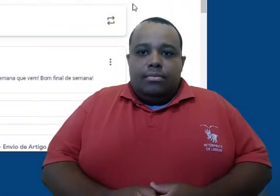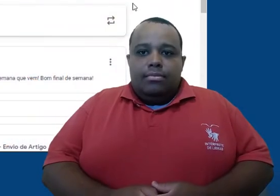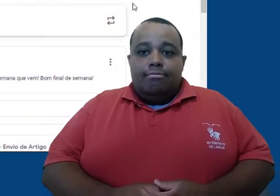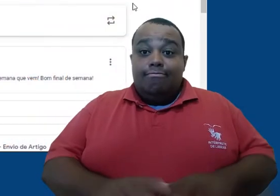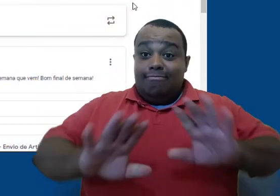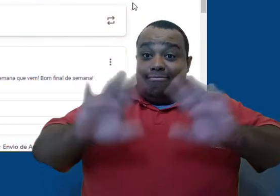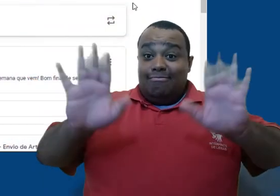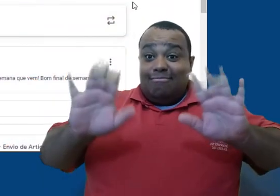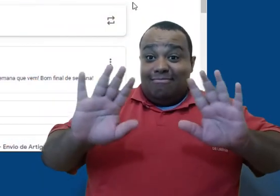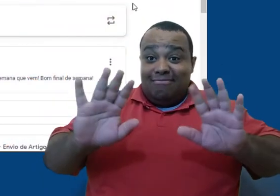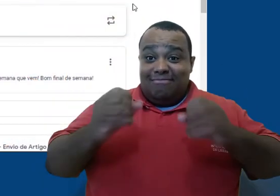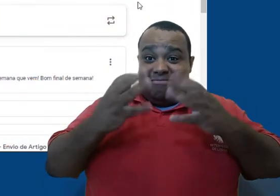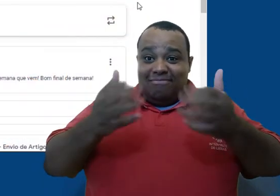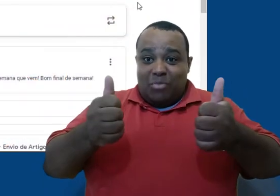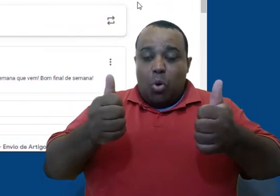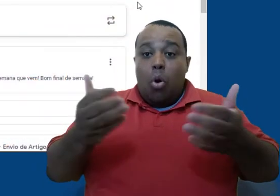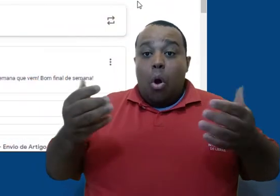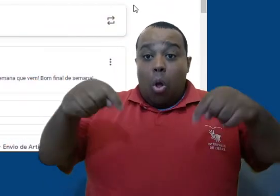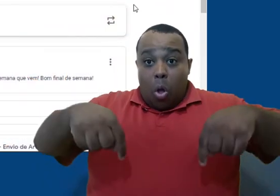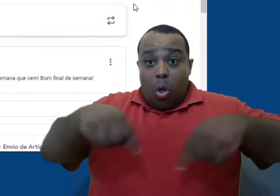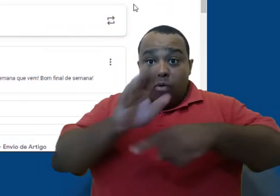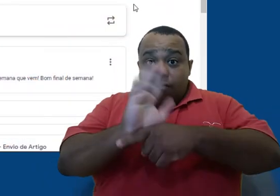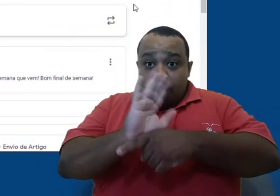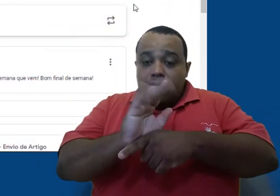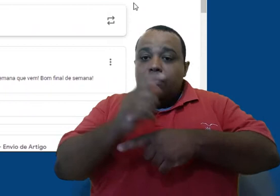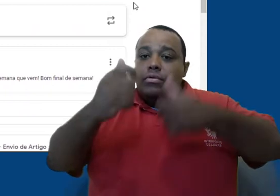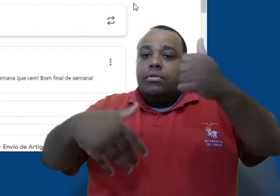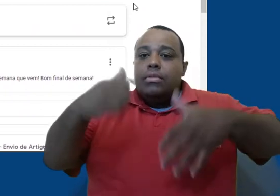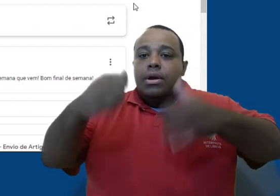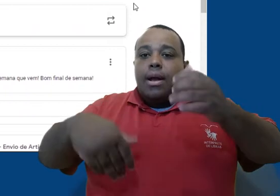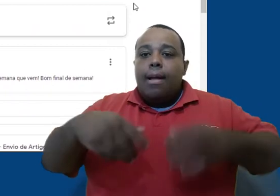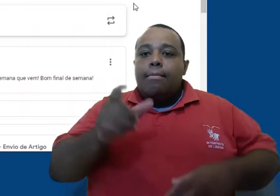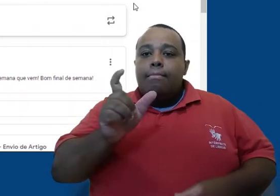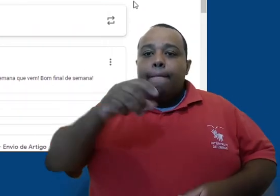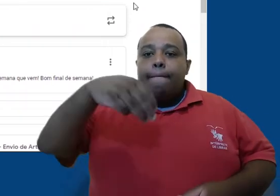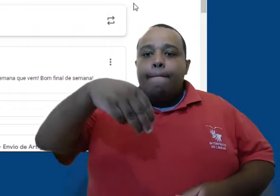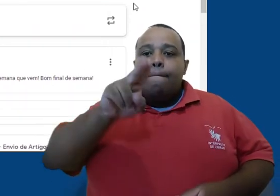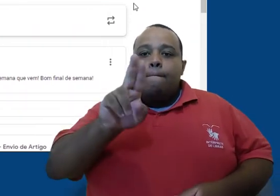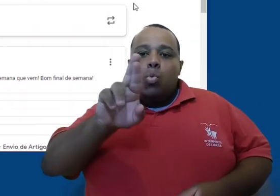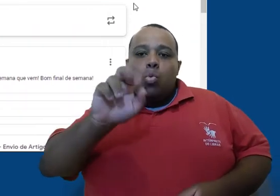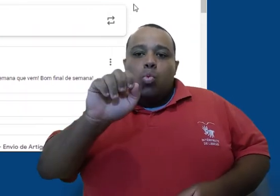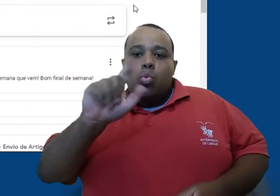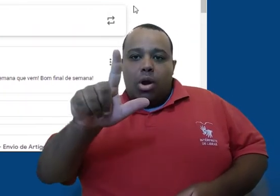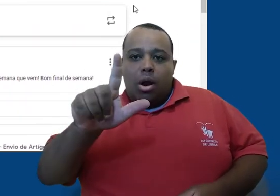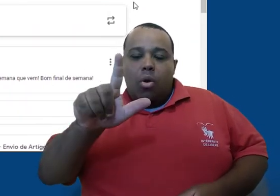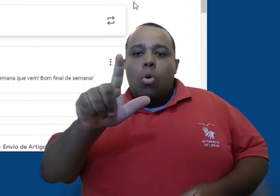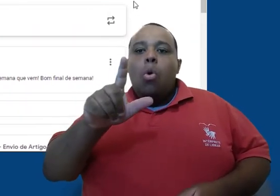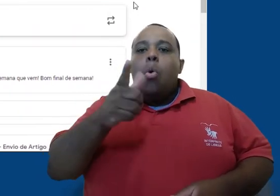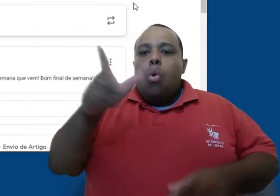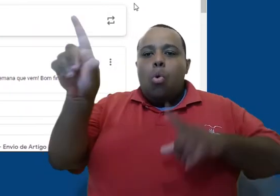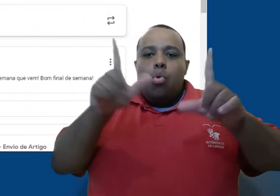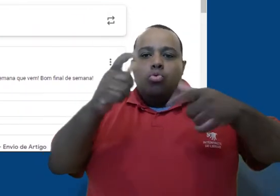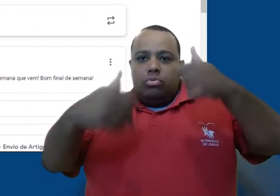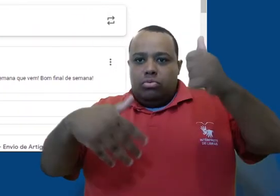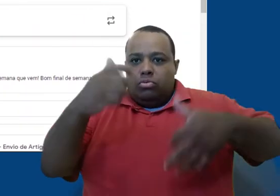Olá, pessoal! Neste vídeo vamos explorar a aba Mural. Nós já estudamos sobre a configuração do nosso cabeçalho e dos itens contidos nele,